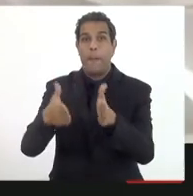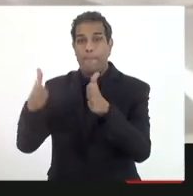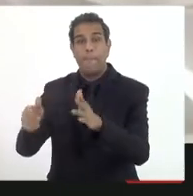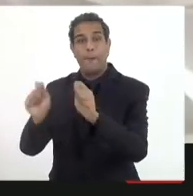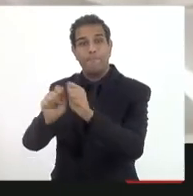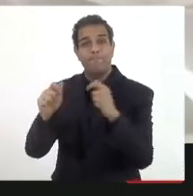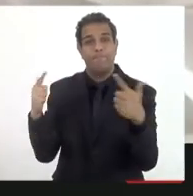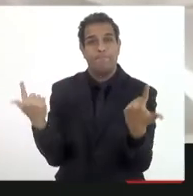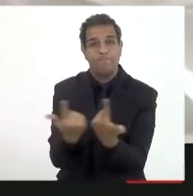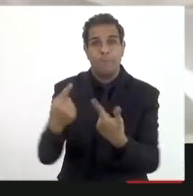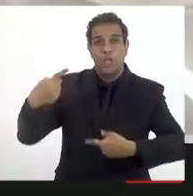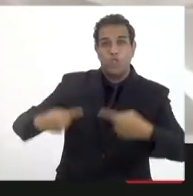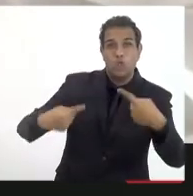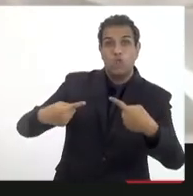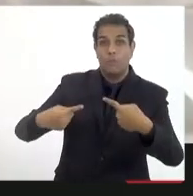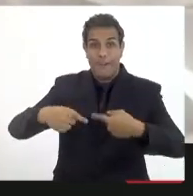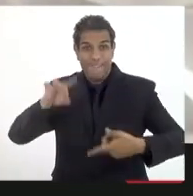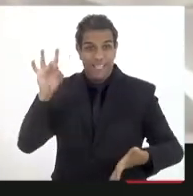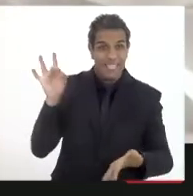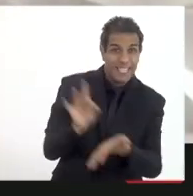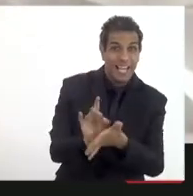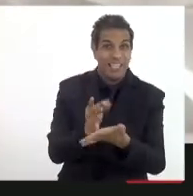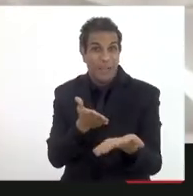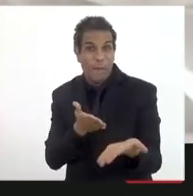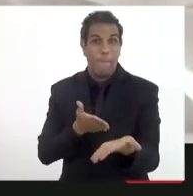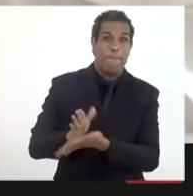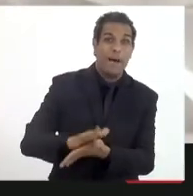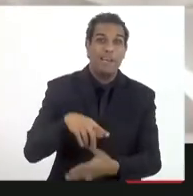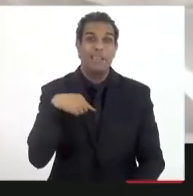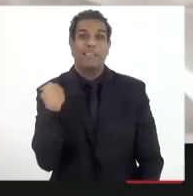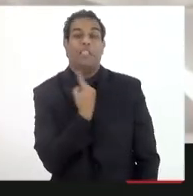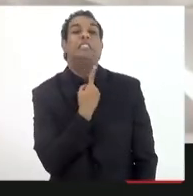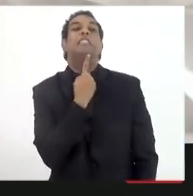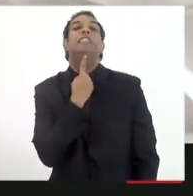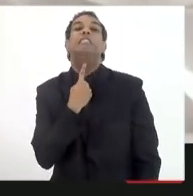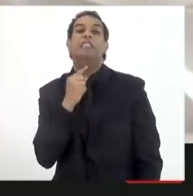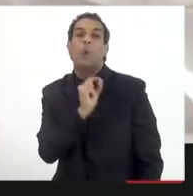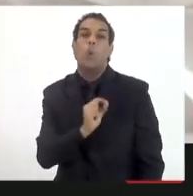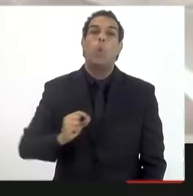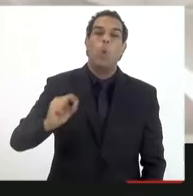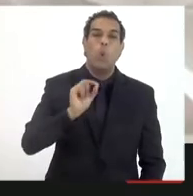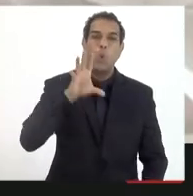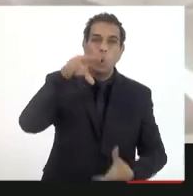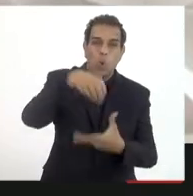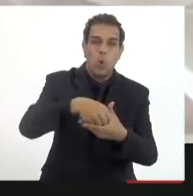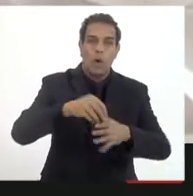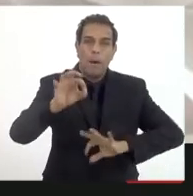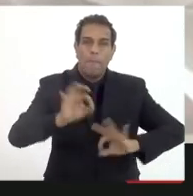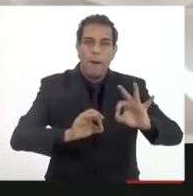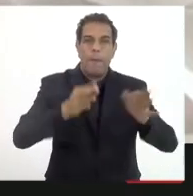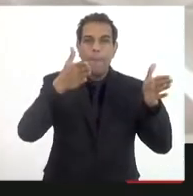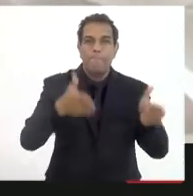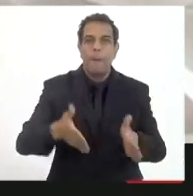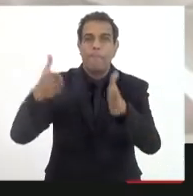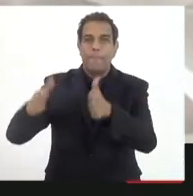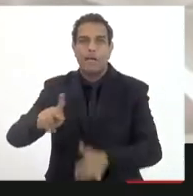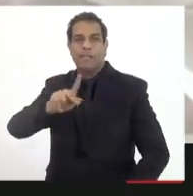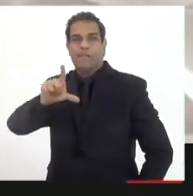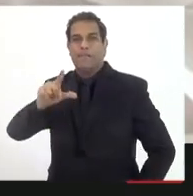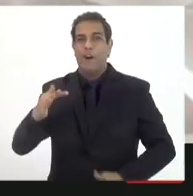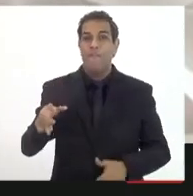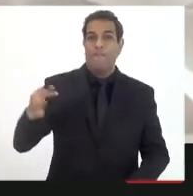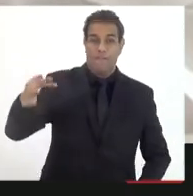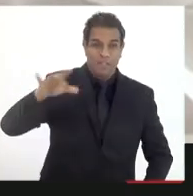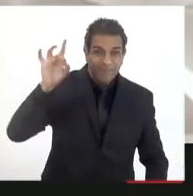Parlamento, mas entre a efetividade daquilo que desejamos na construção de um projeto de lei e a sua realidade,